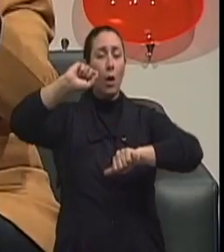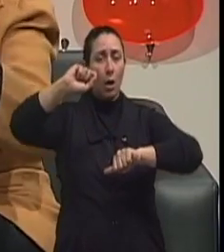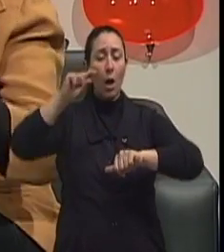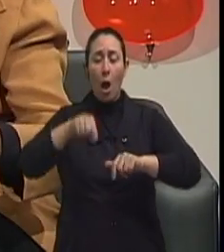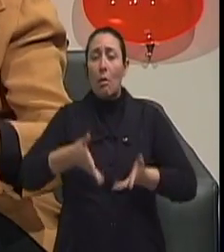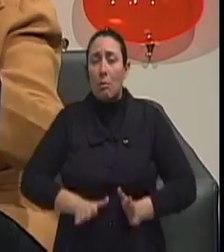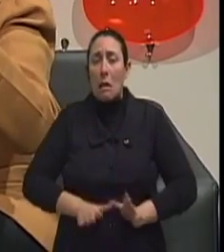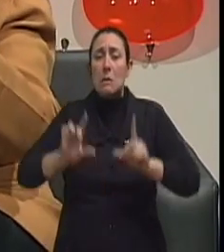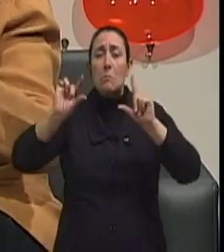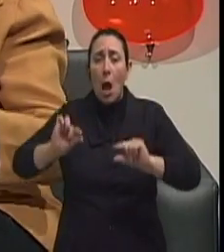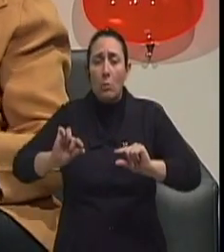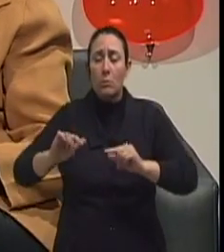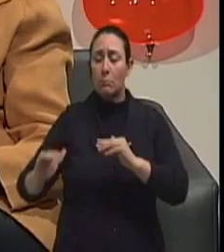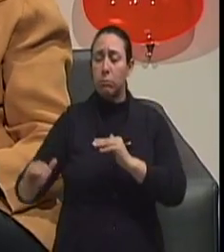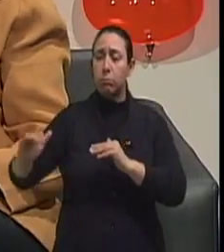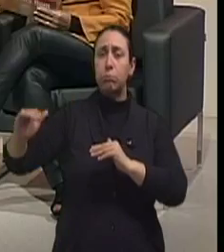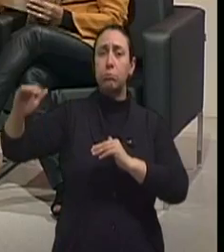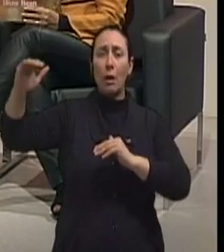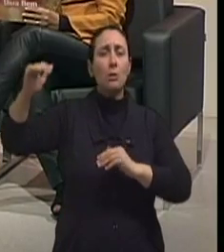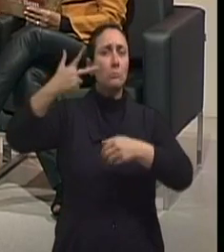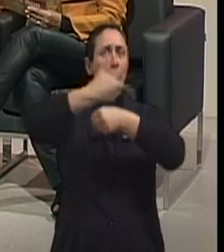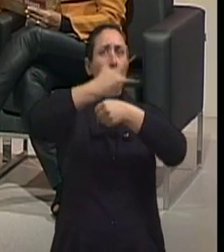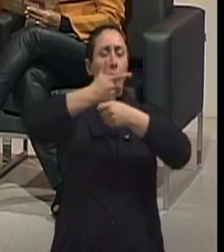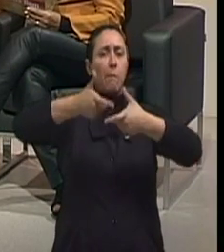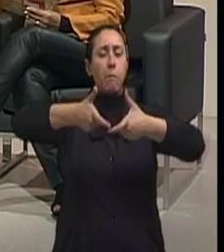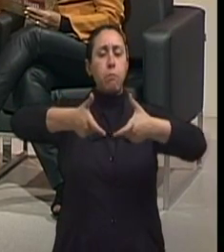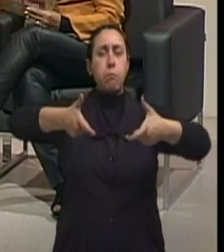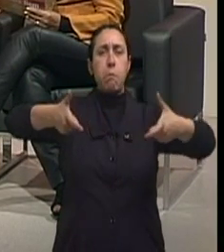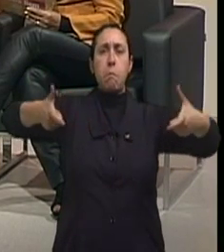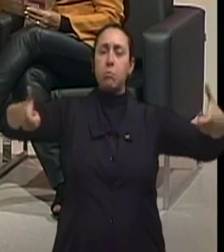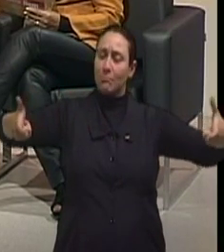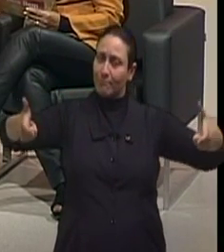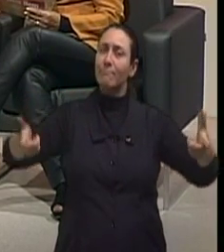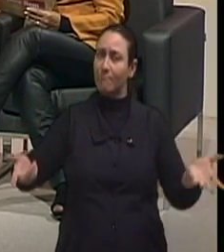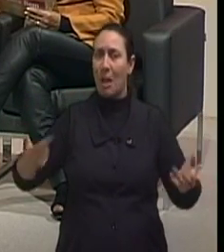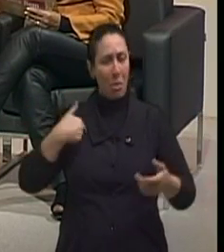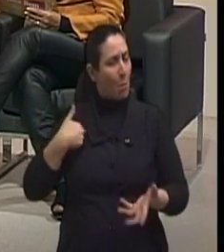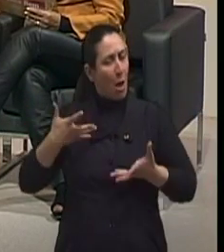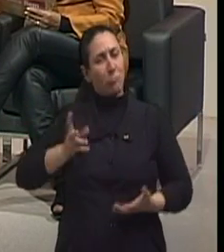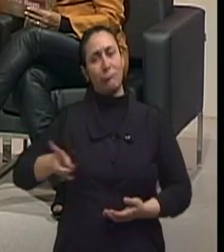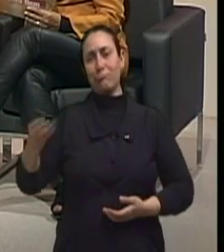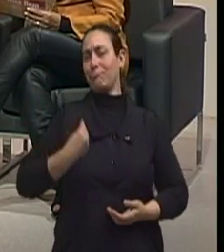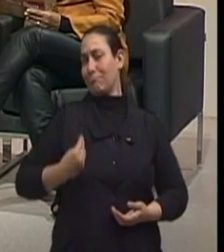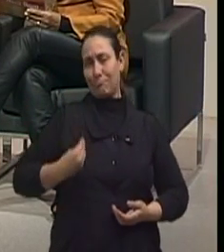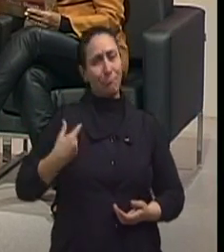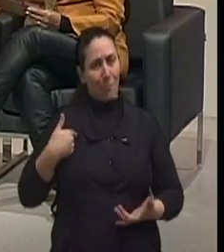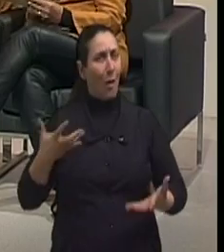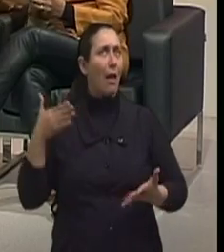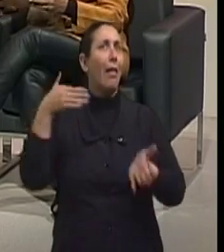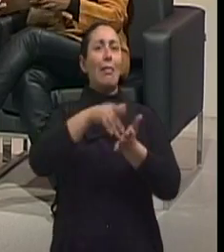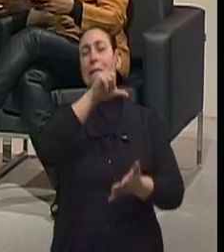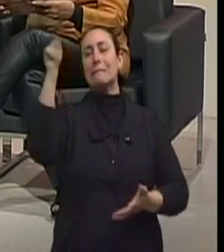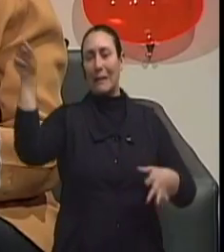aos 100, eu quero aos 104, vou convidar vocês todos para meu aniversário. Mas é básico o cuidado de cada um, né, doutor?